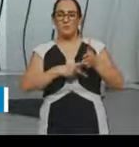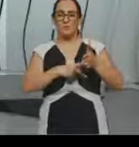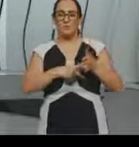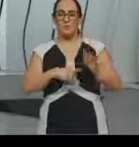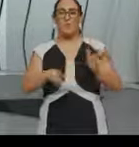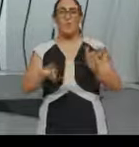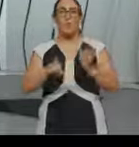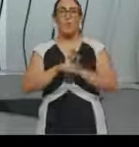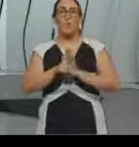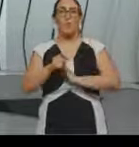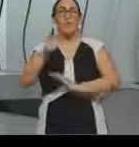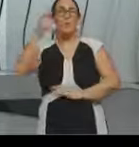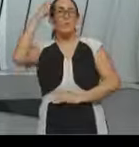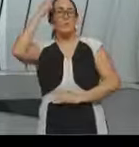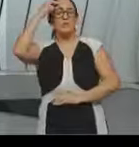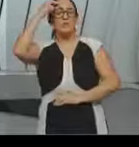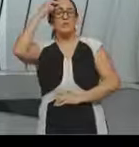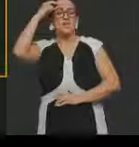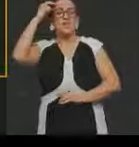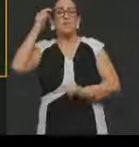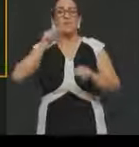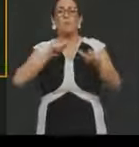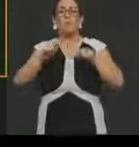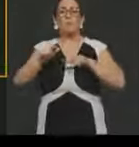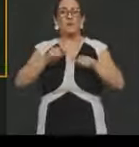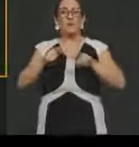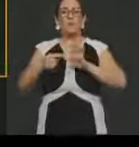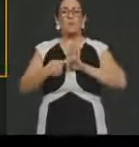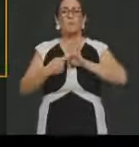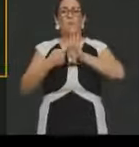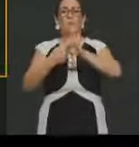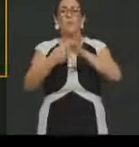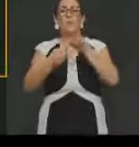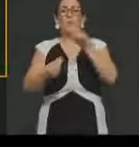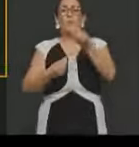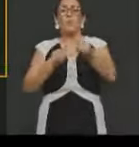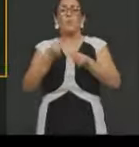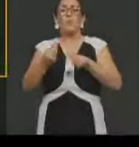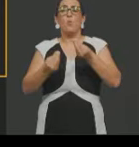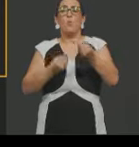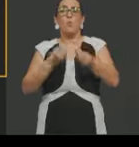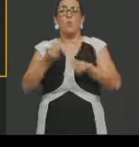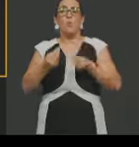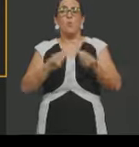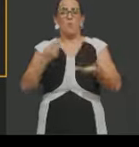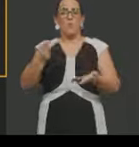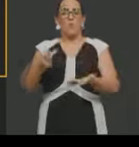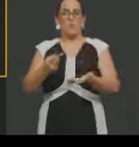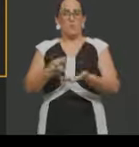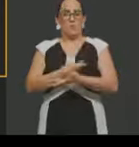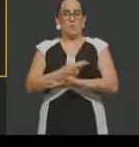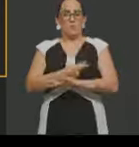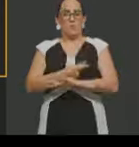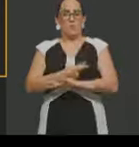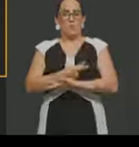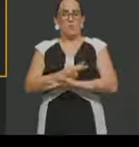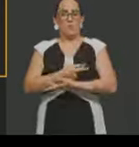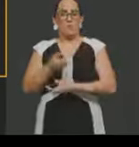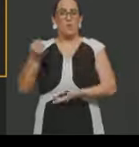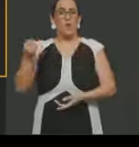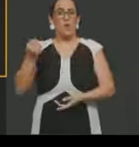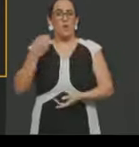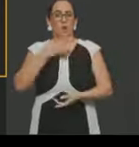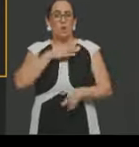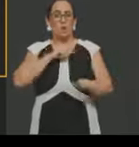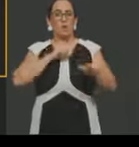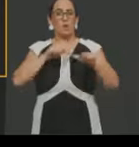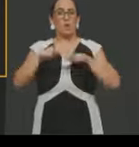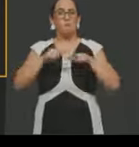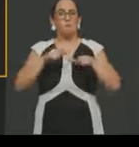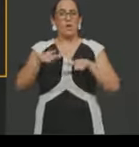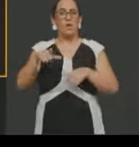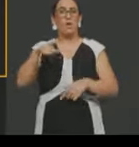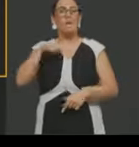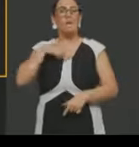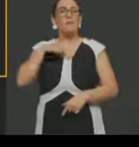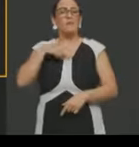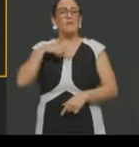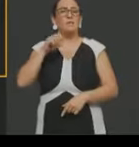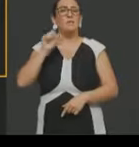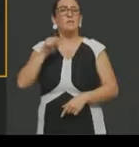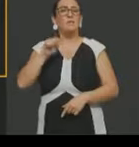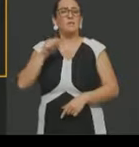é ela que mostra como esses trabalhadores, eles vão atuar. Então, os novos trabalhadores, eles possuíam a experiência do trabalho